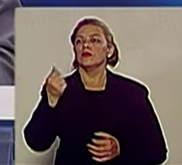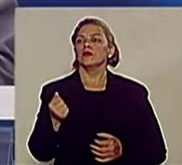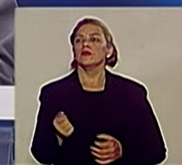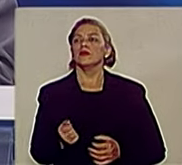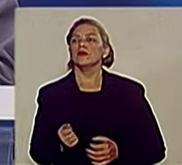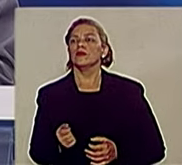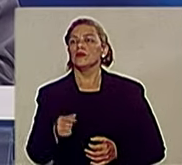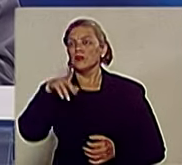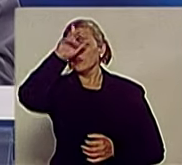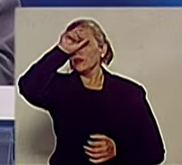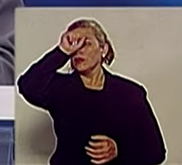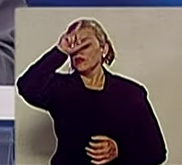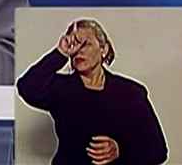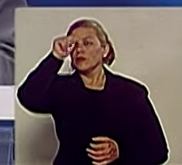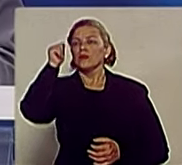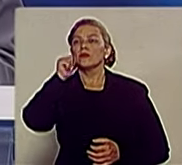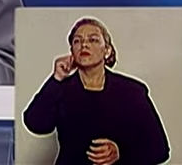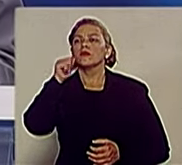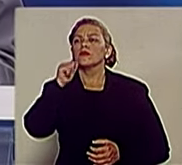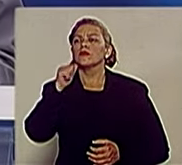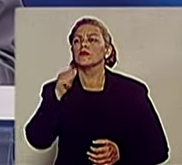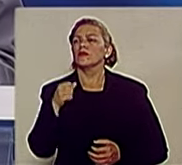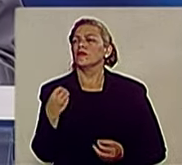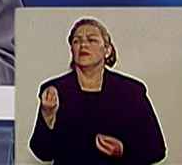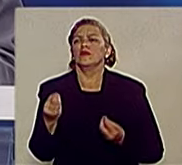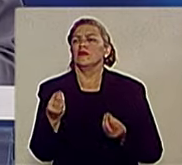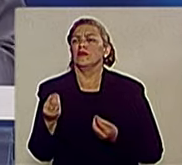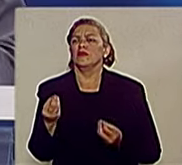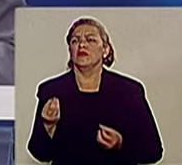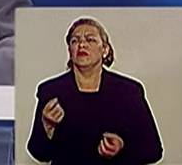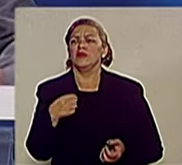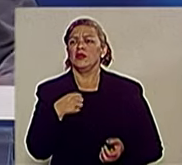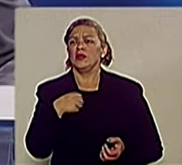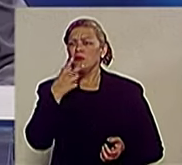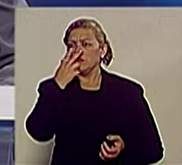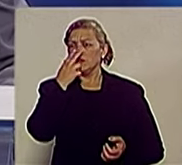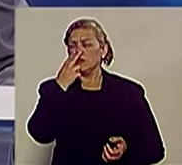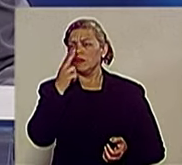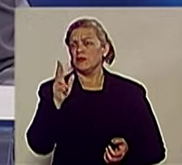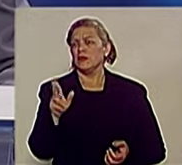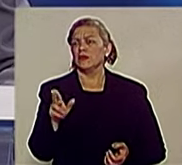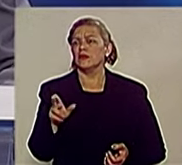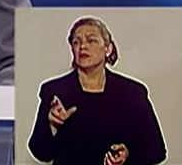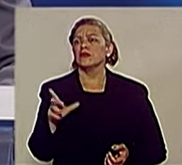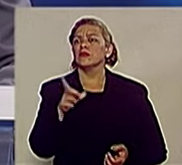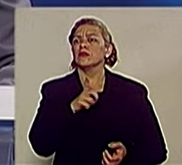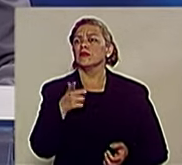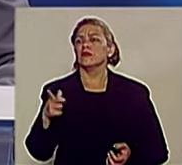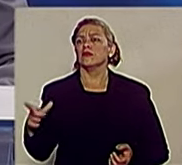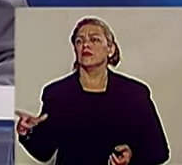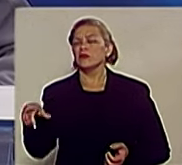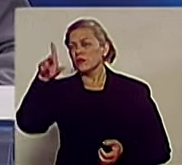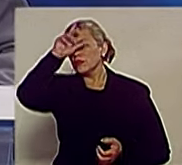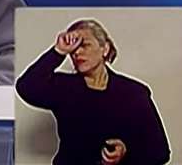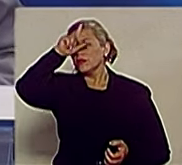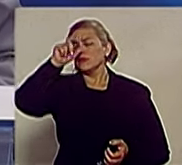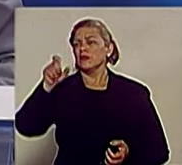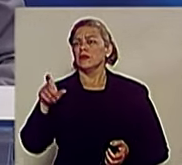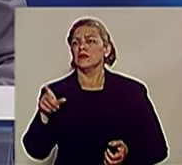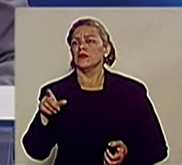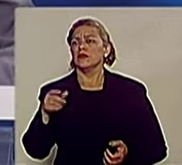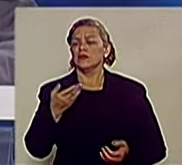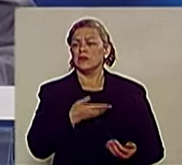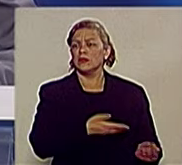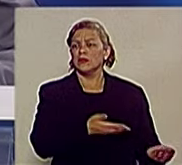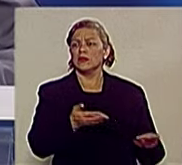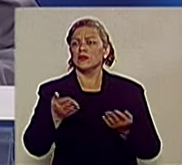que fala o que é o Hospital da Mulher. Aquilo não é nenhuma clínica. Por quê? Pegaram equipamentos de outras unidades e levaram para lá.